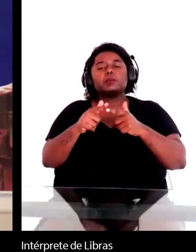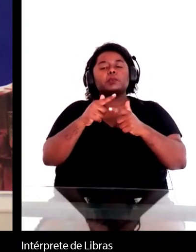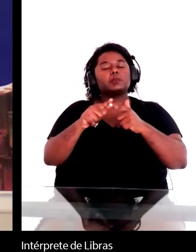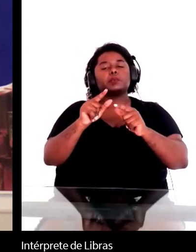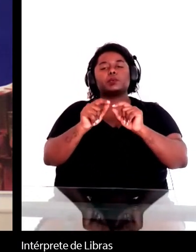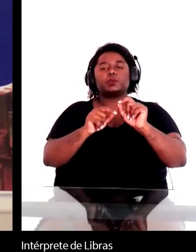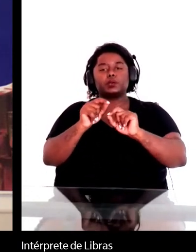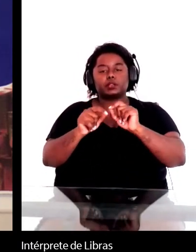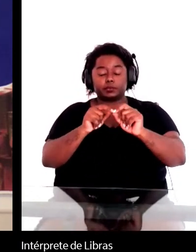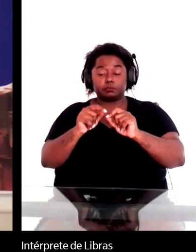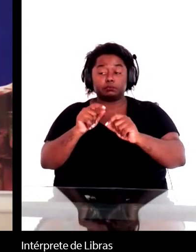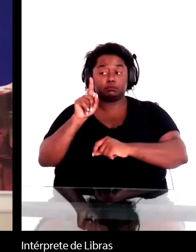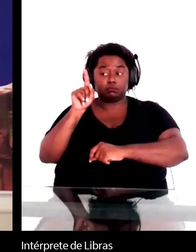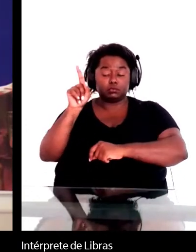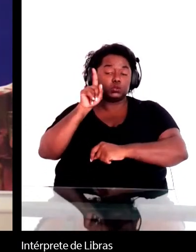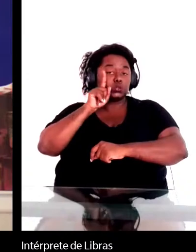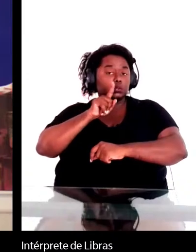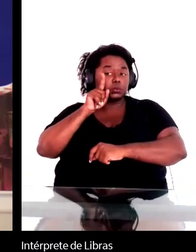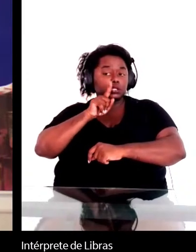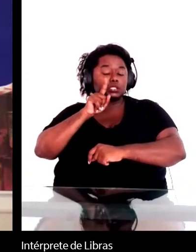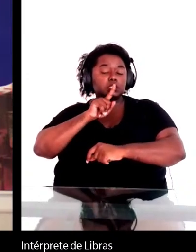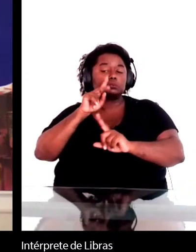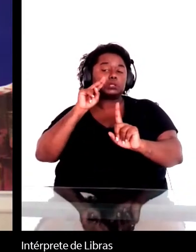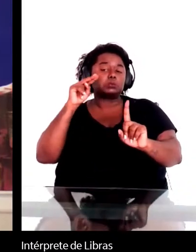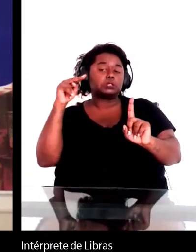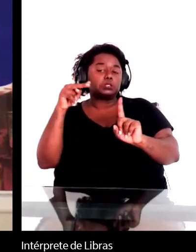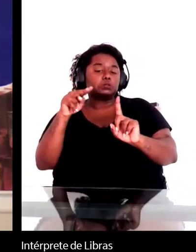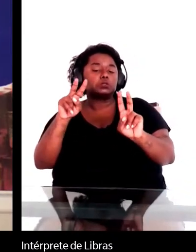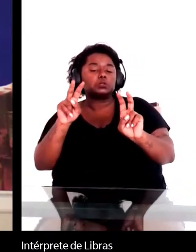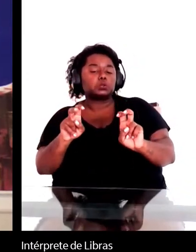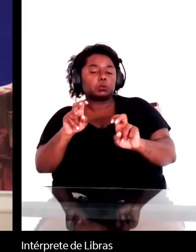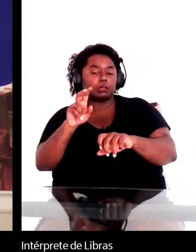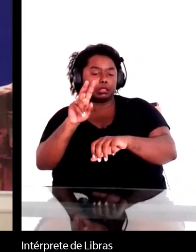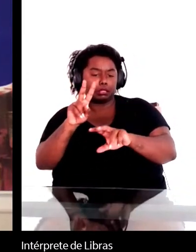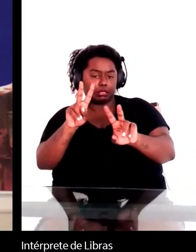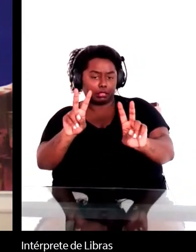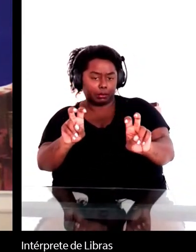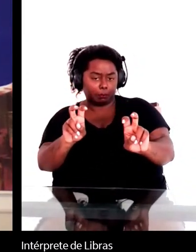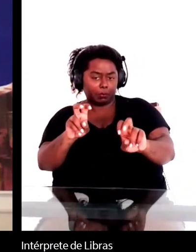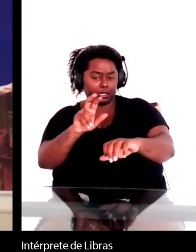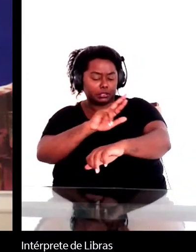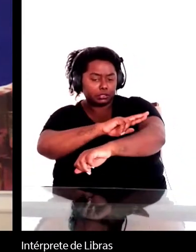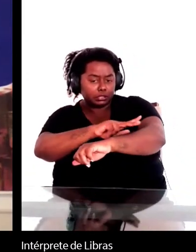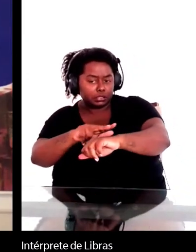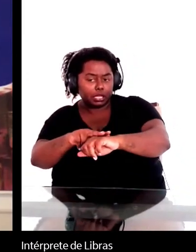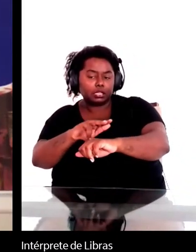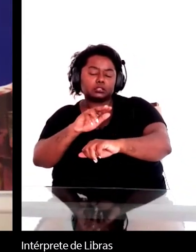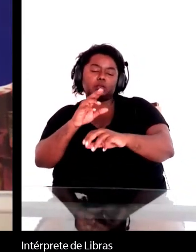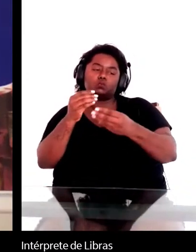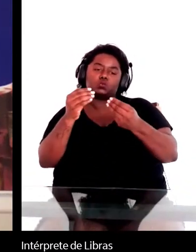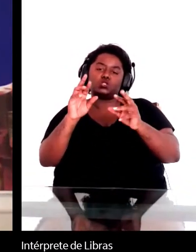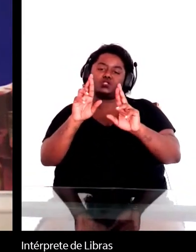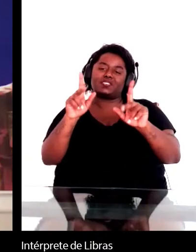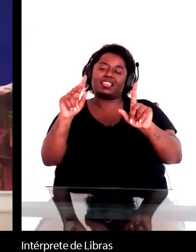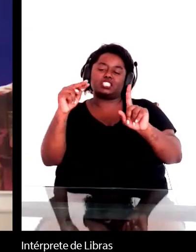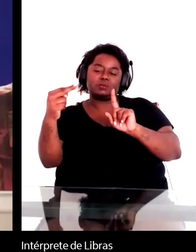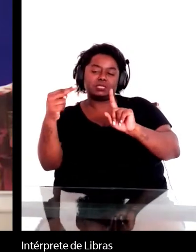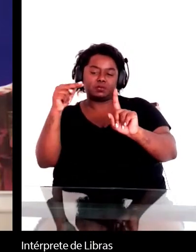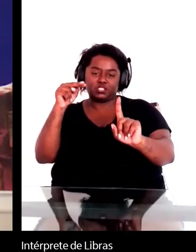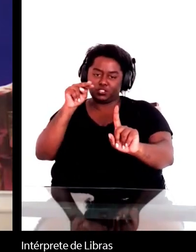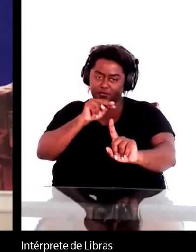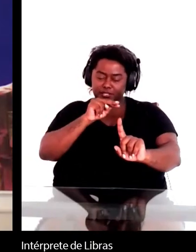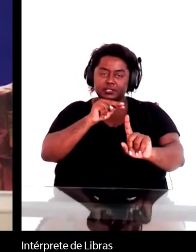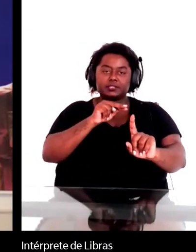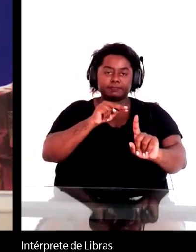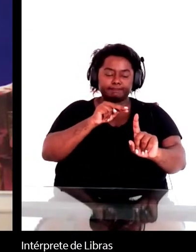pelo menos norte-americanas sobre esses temas são muito diferentes e em geral